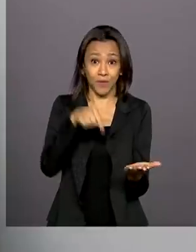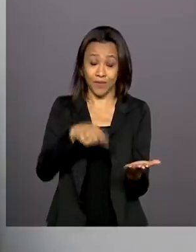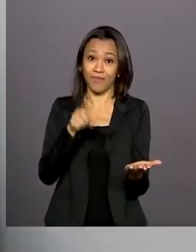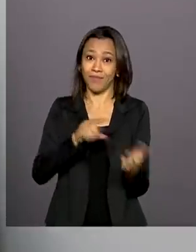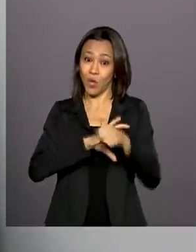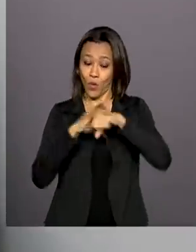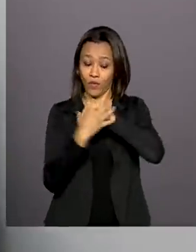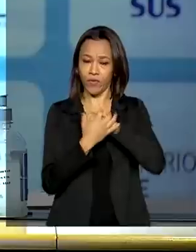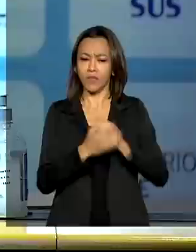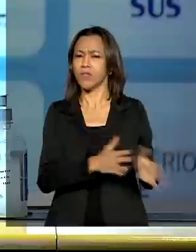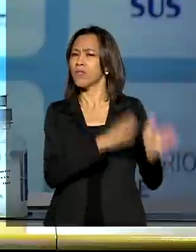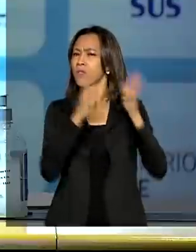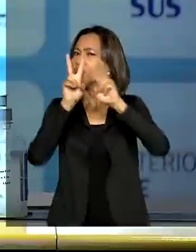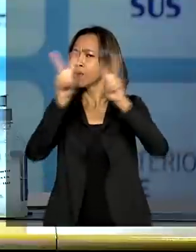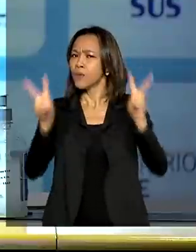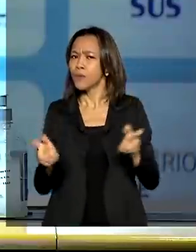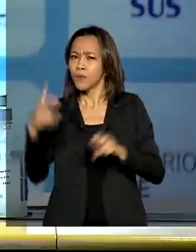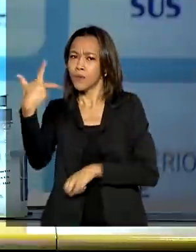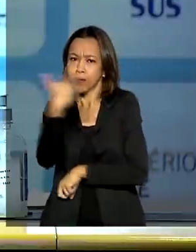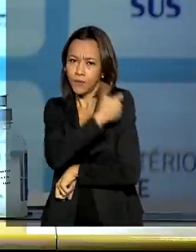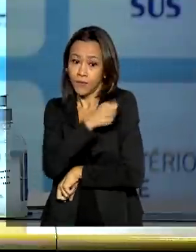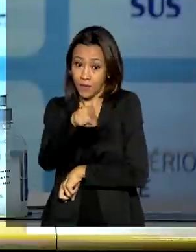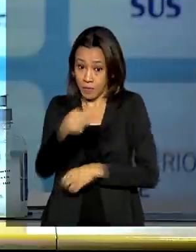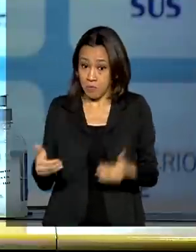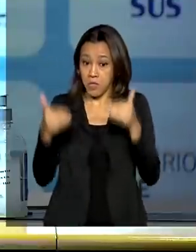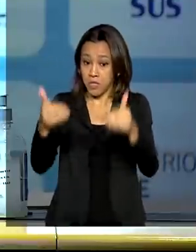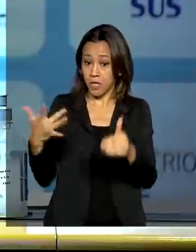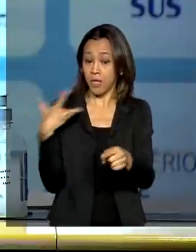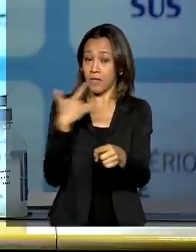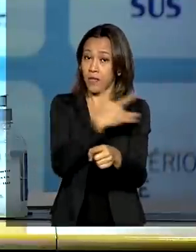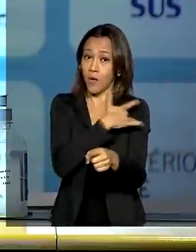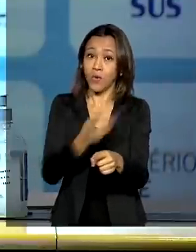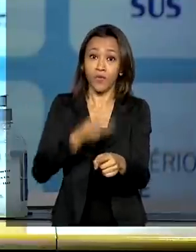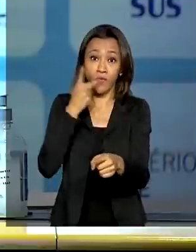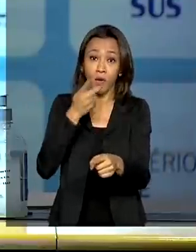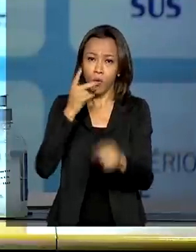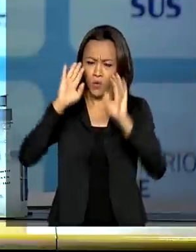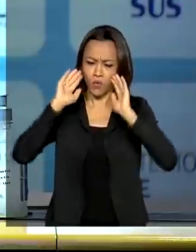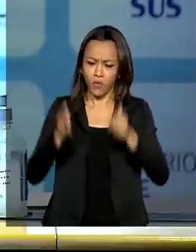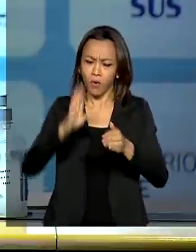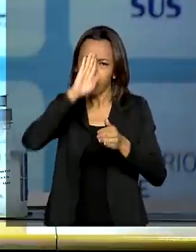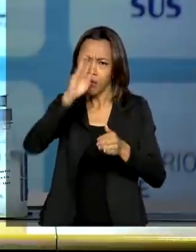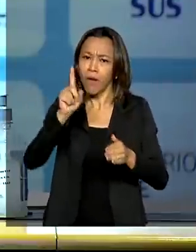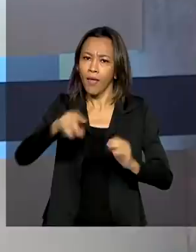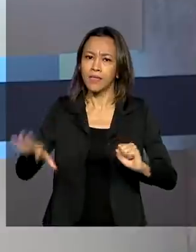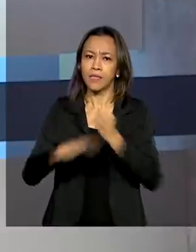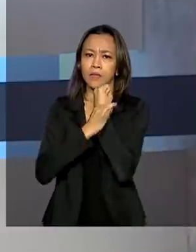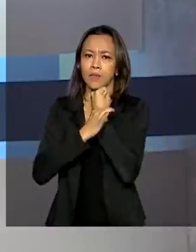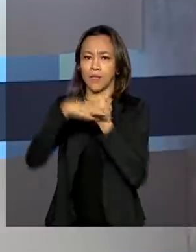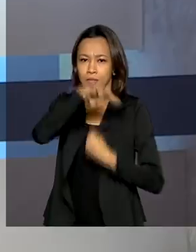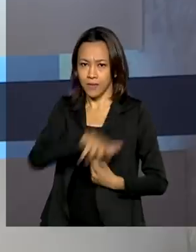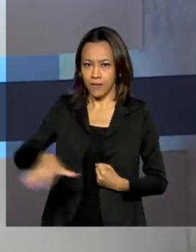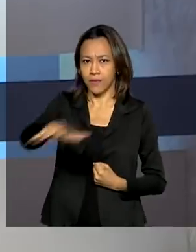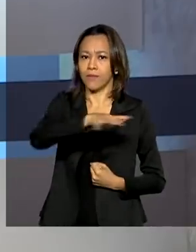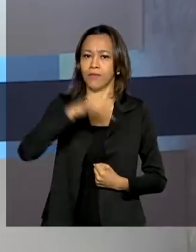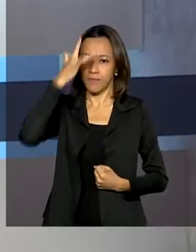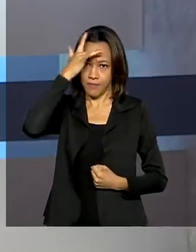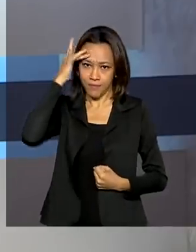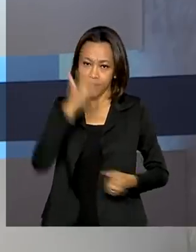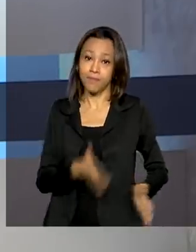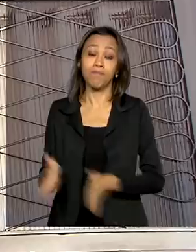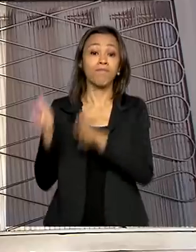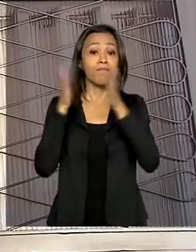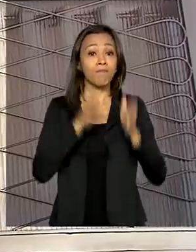E sobre a vacina, o Ministério da Saúde afirma que a prioridade é a segurança da população. E veja também,